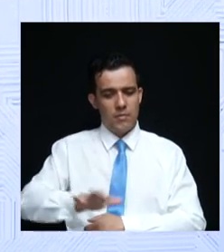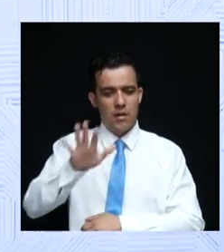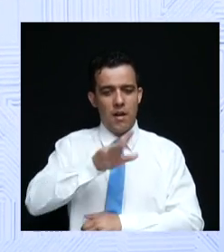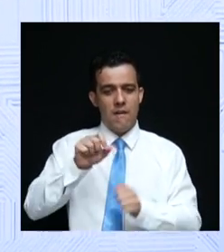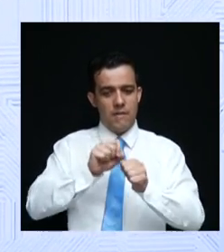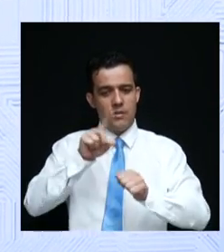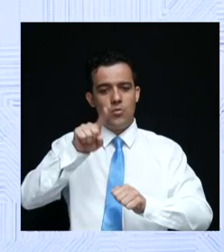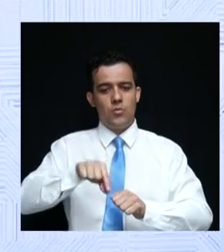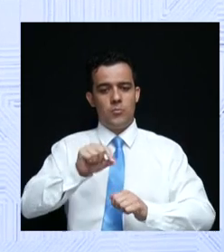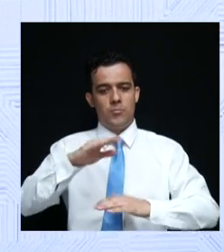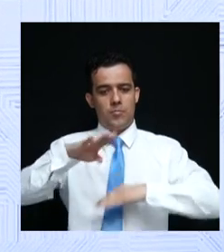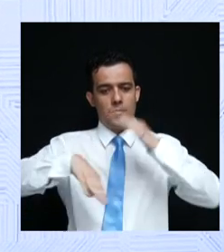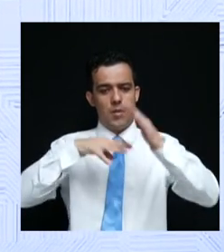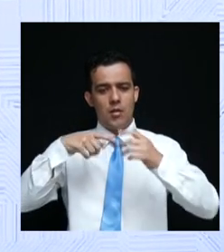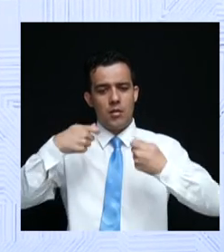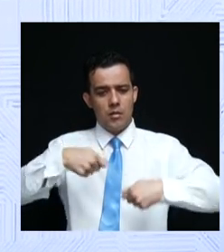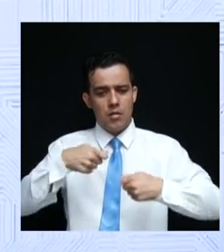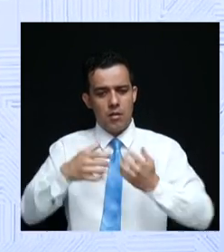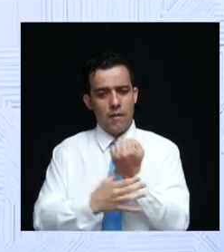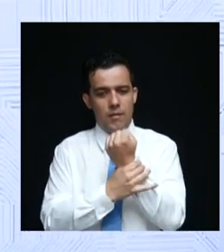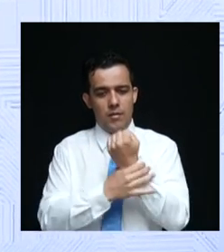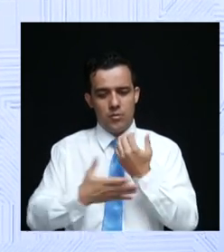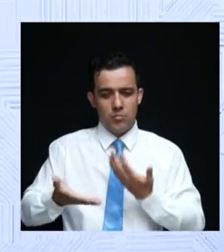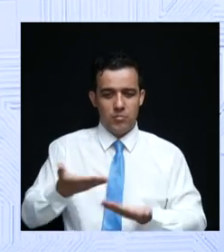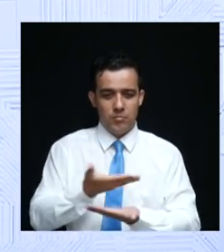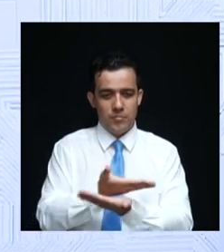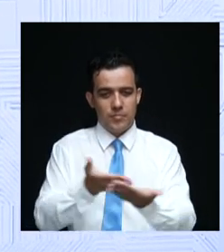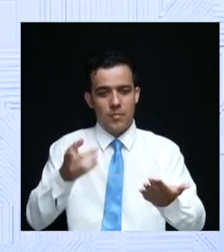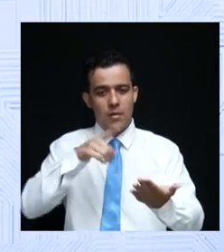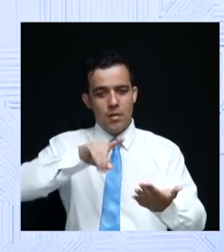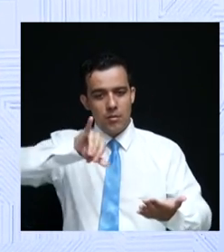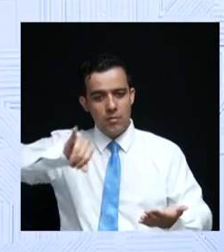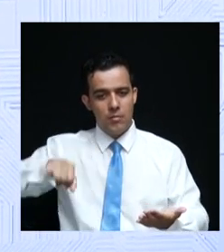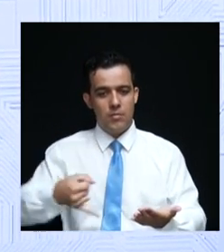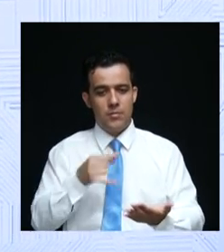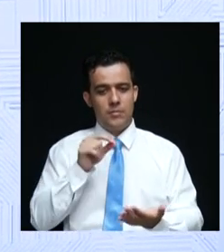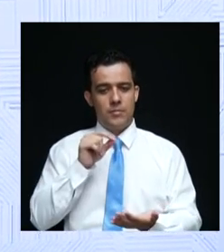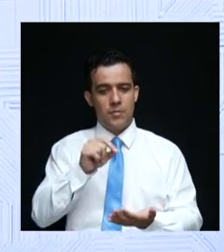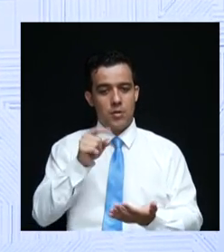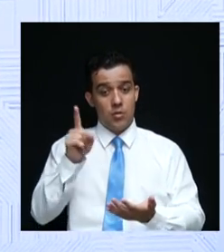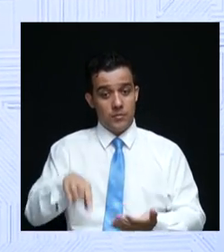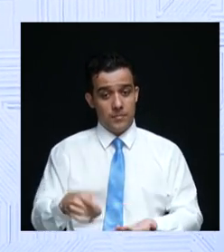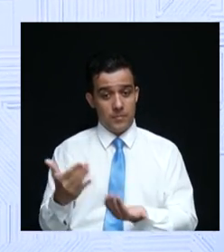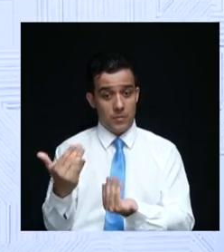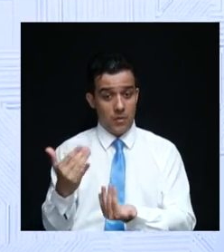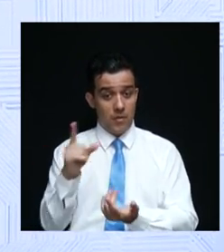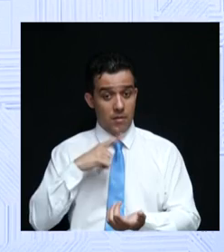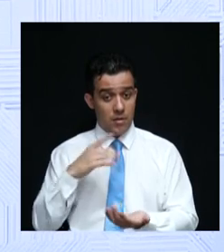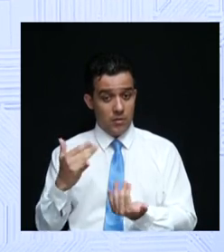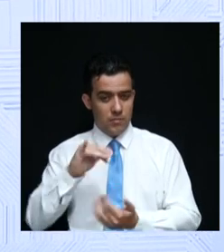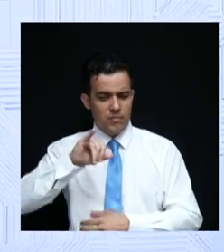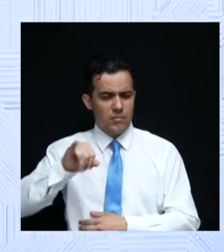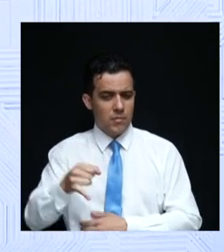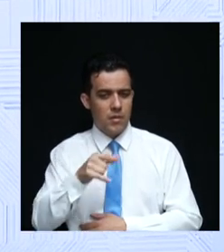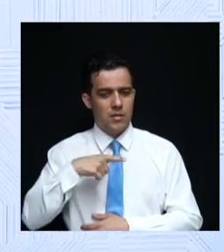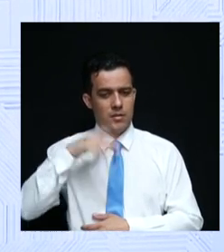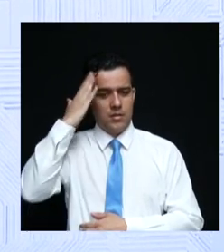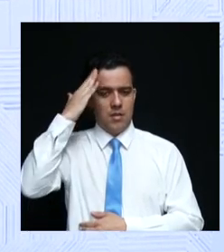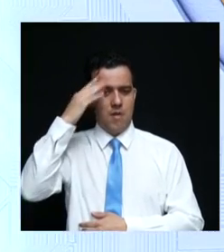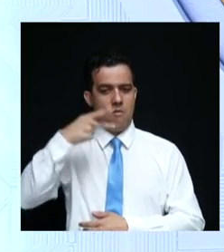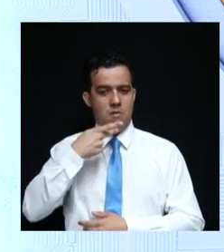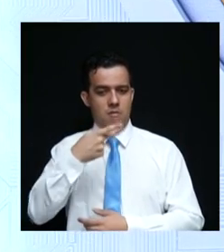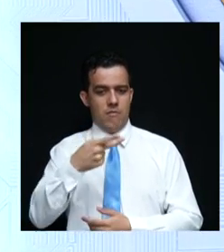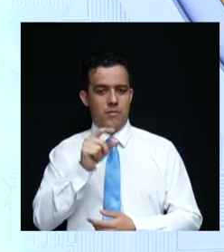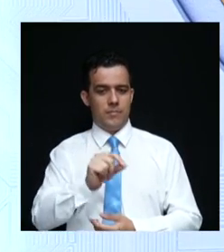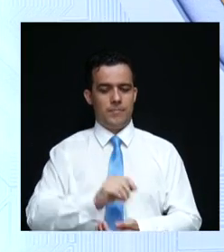garantindo àqueles que precisam as condições de ter uma oportunidade. O jovem que tem oportunidade sabe muito bem do que eu estou falando.